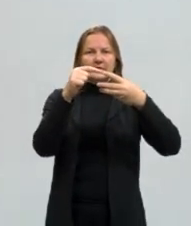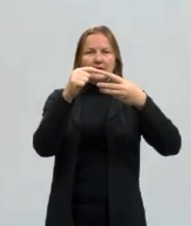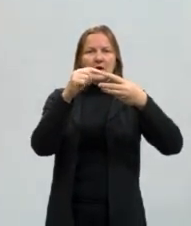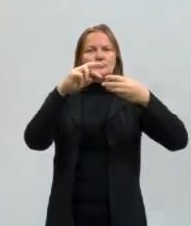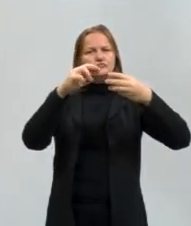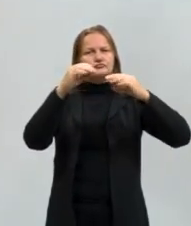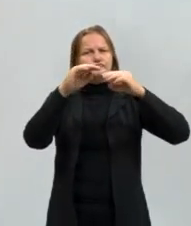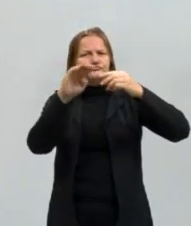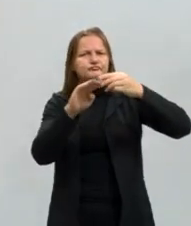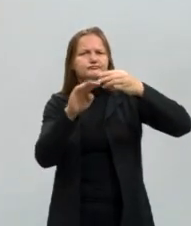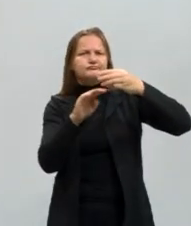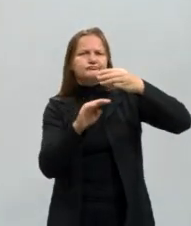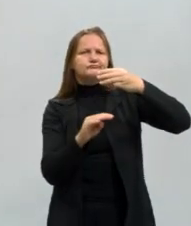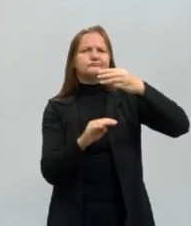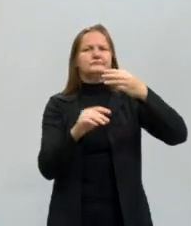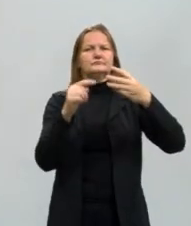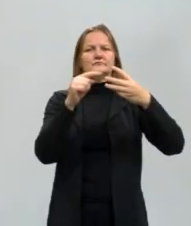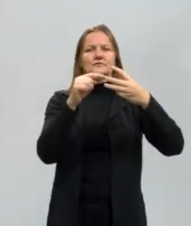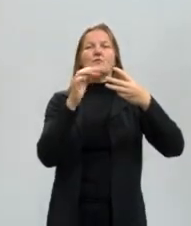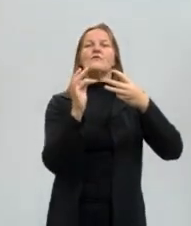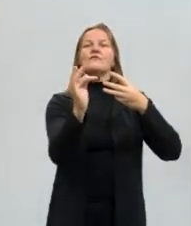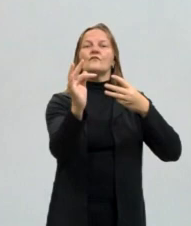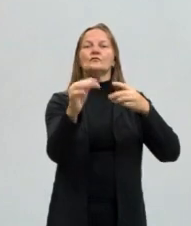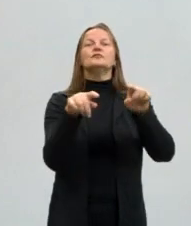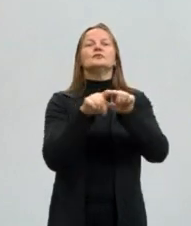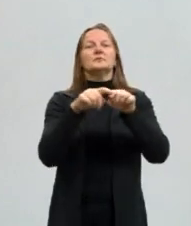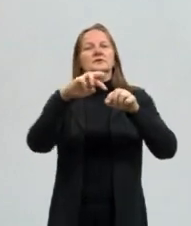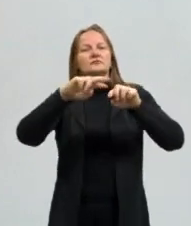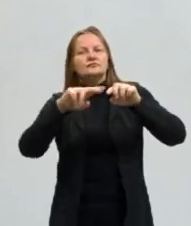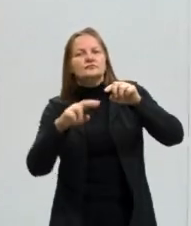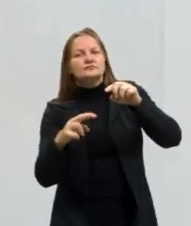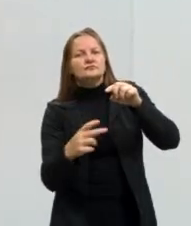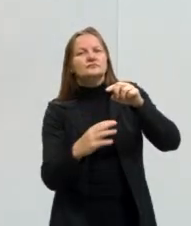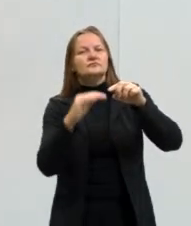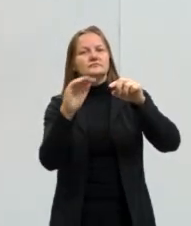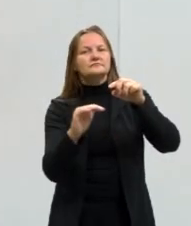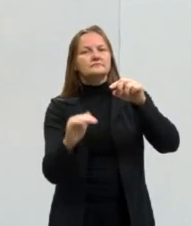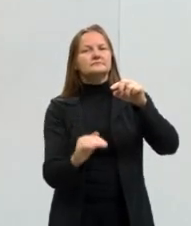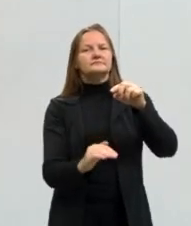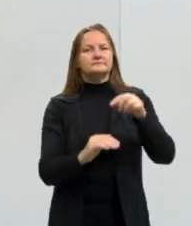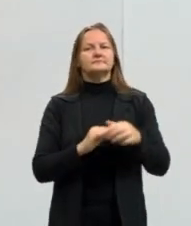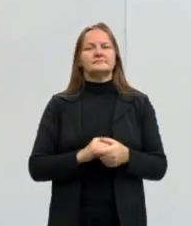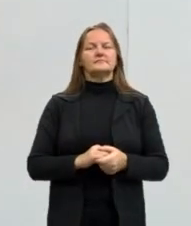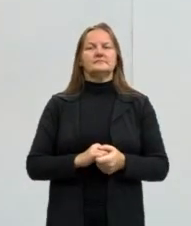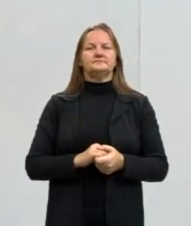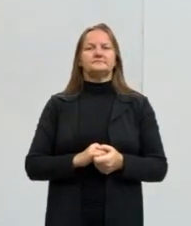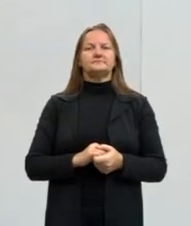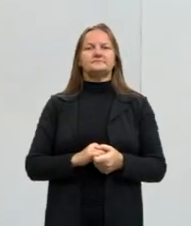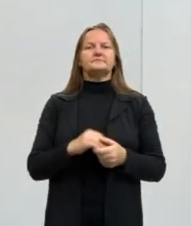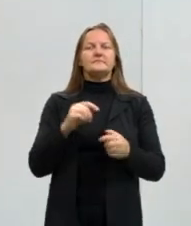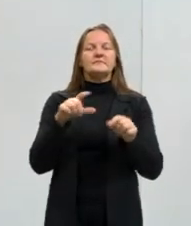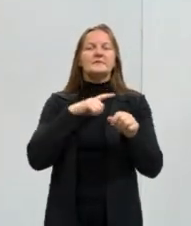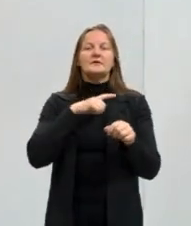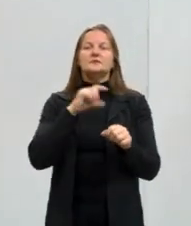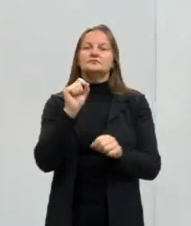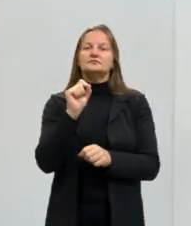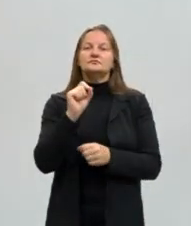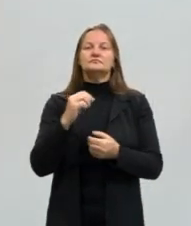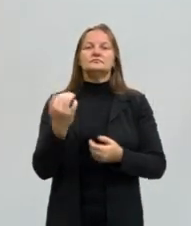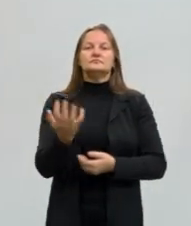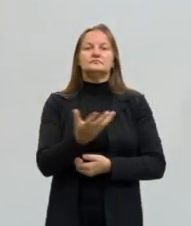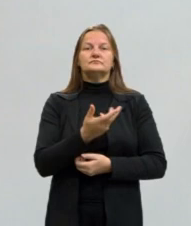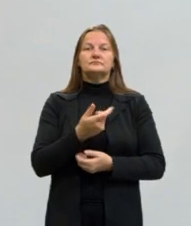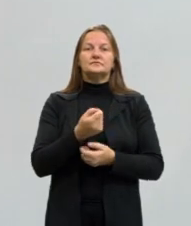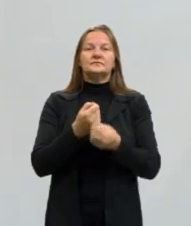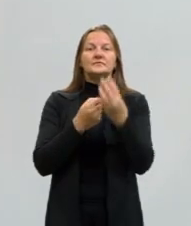e o futuro também pode ter as suas subdivisões. Nós temos, então, também